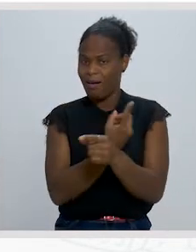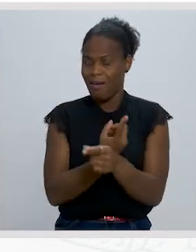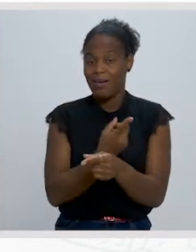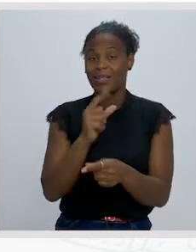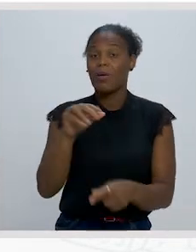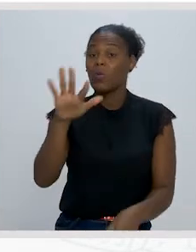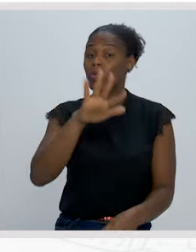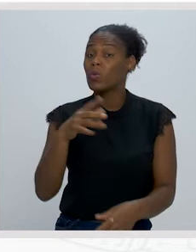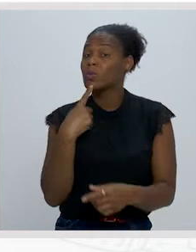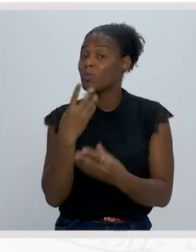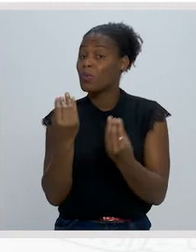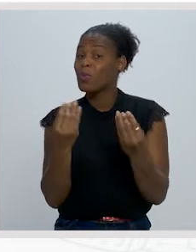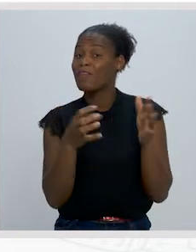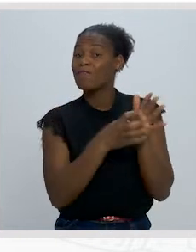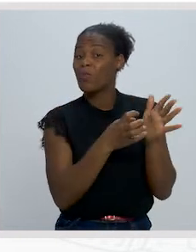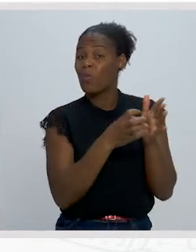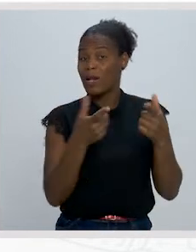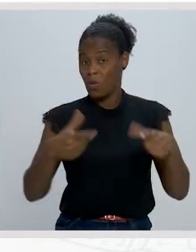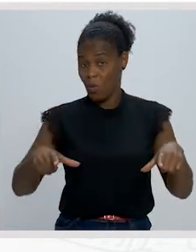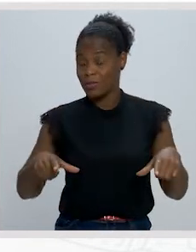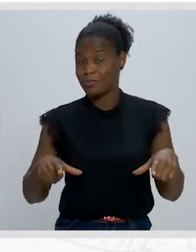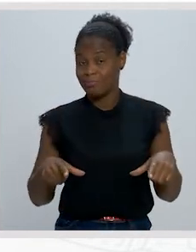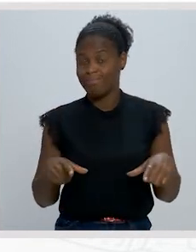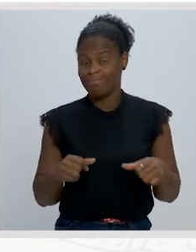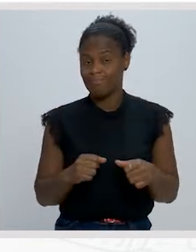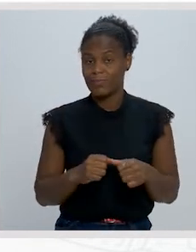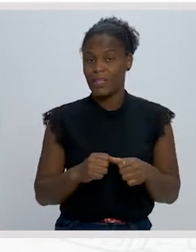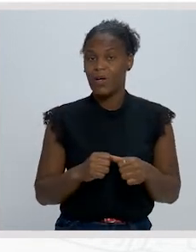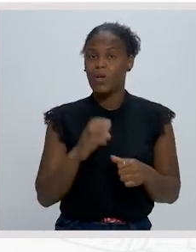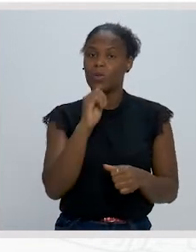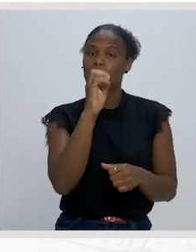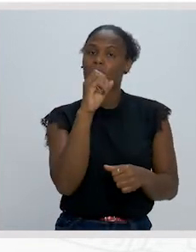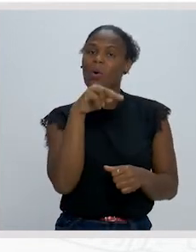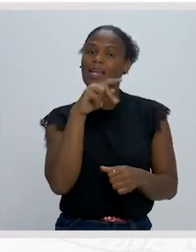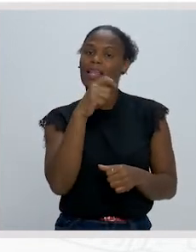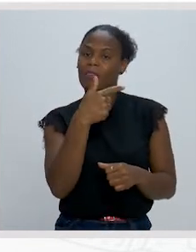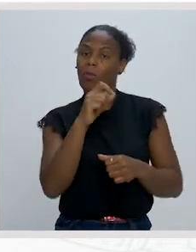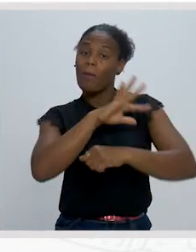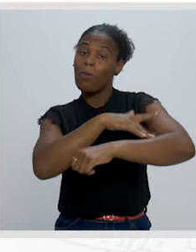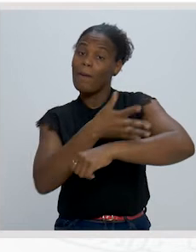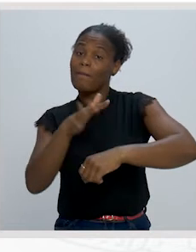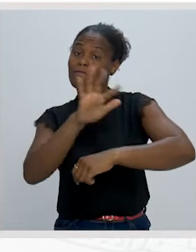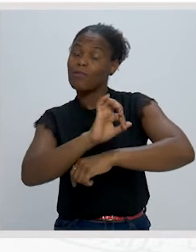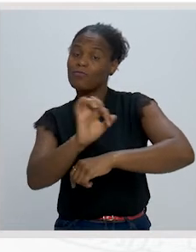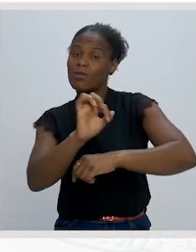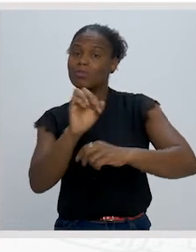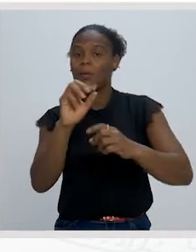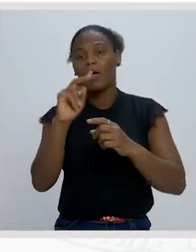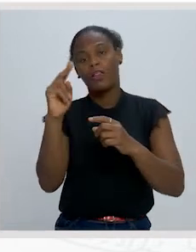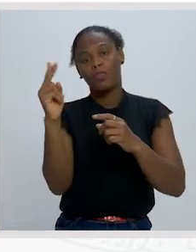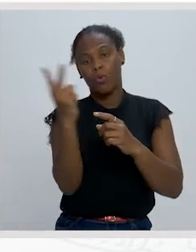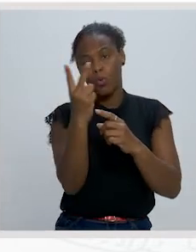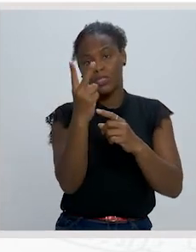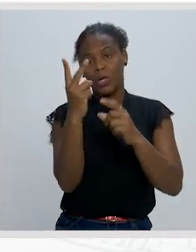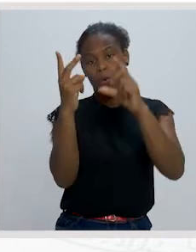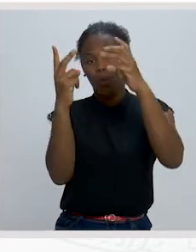Uso excessivo de figuras de linguagem. O soneto é a forma poética de eleição. Em